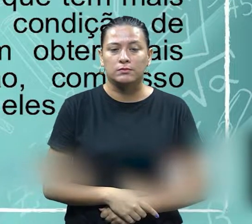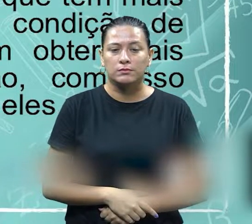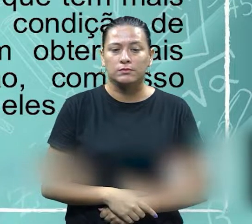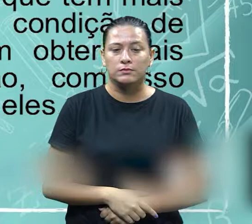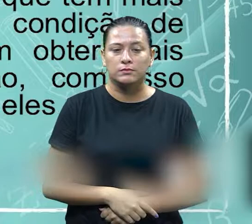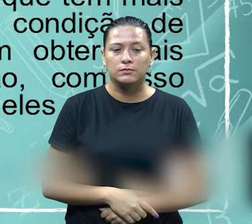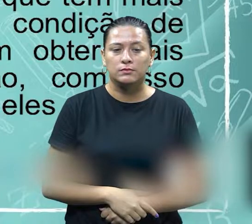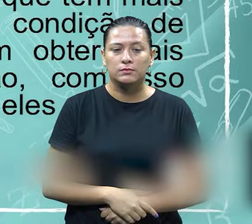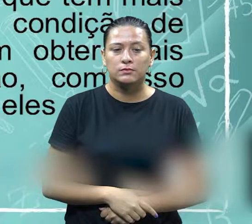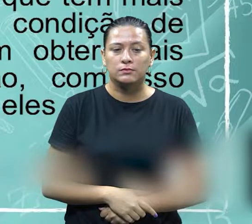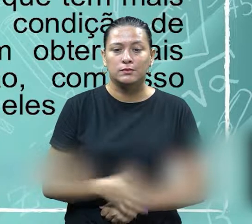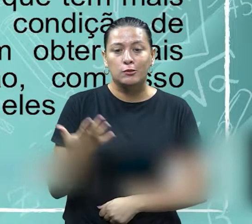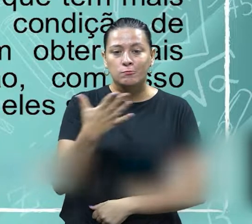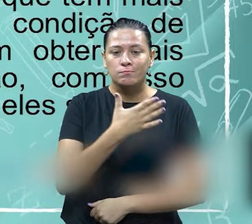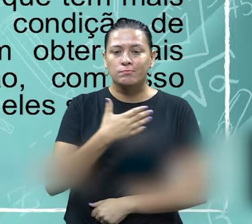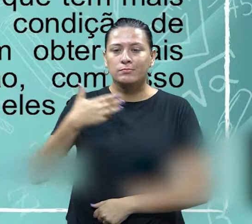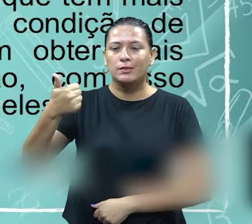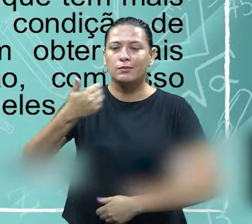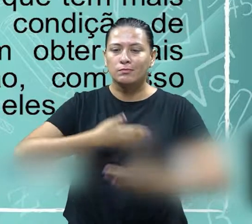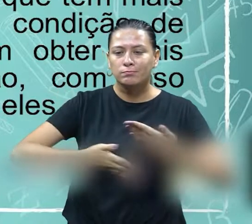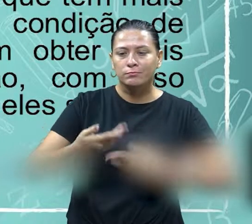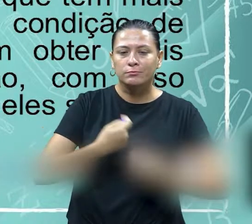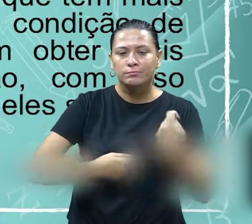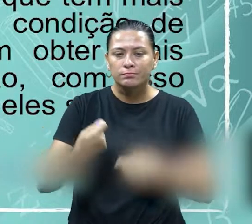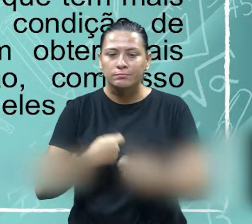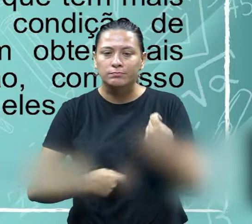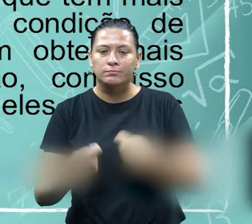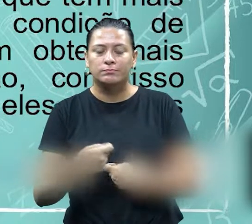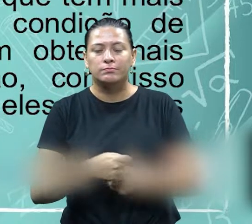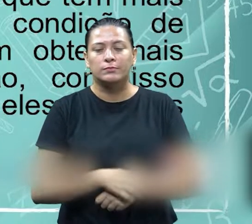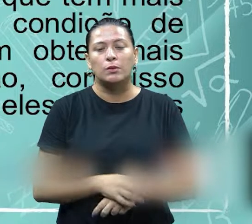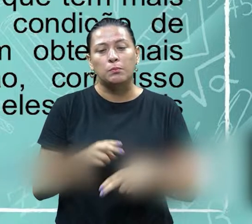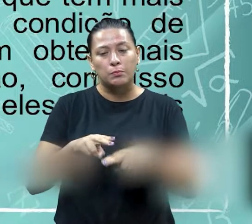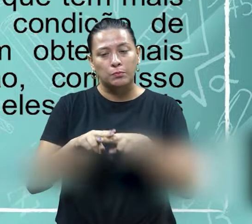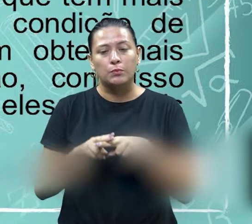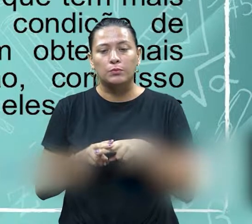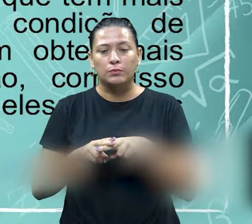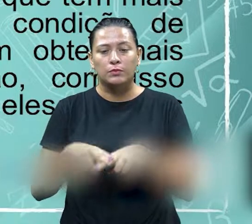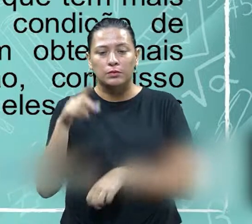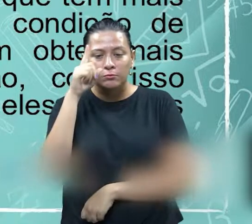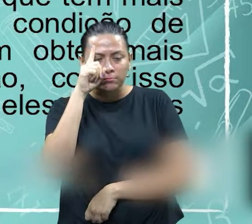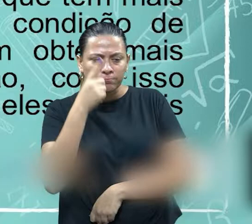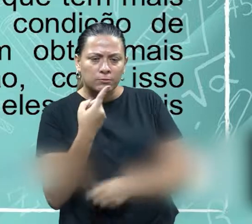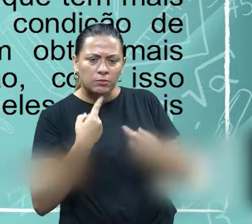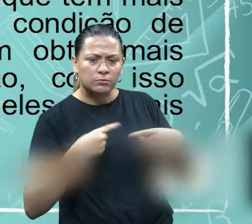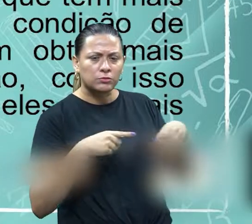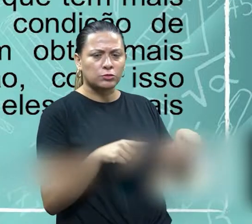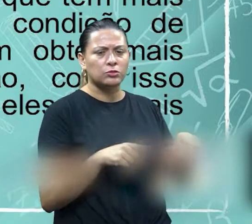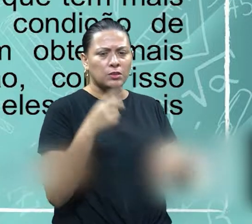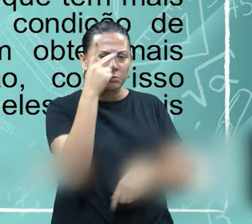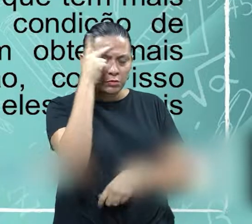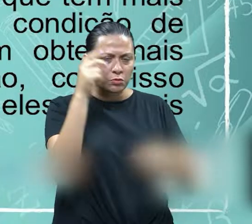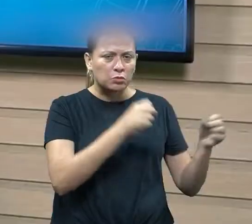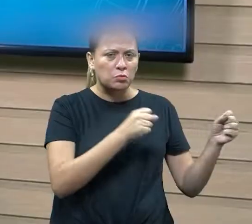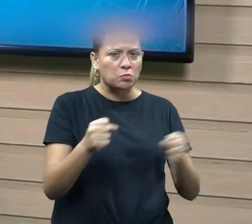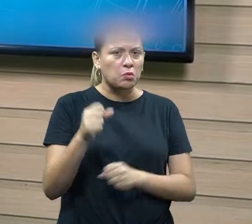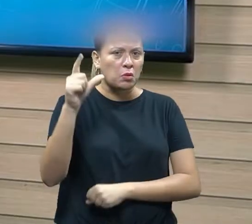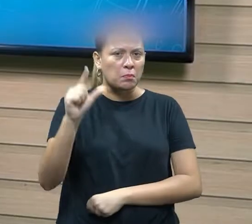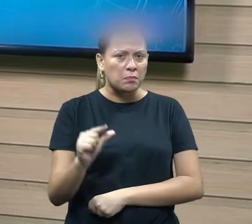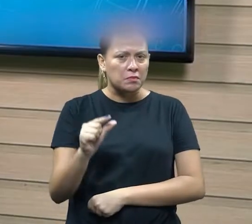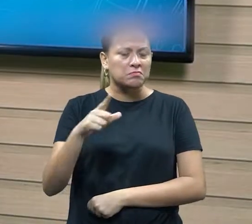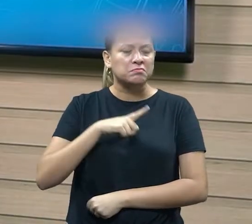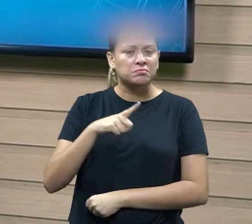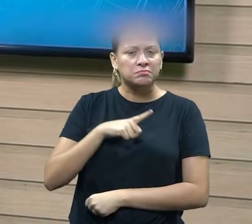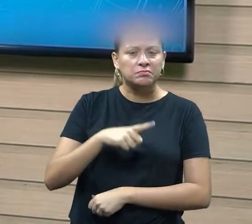negociação com isso ataca os meninos é o que tem menos poder naqueles que eles são mais fracos então veja só olha